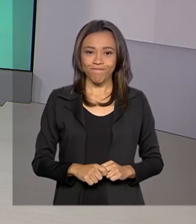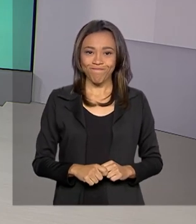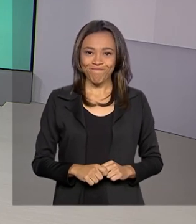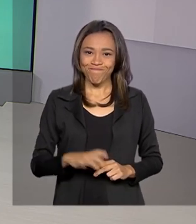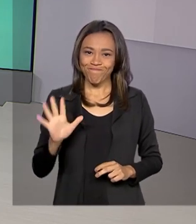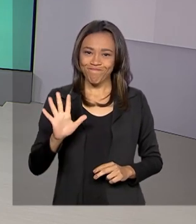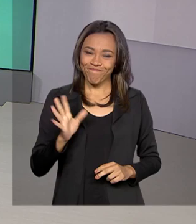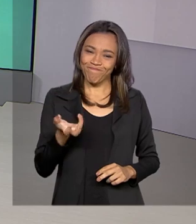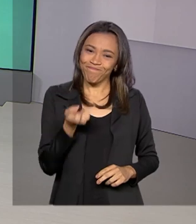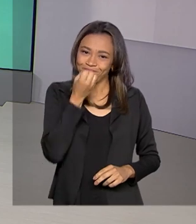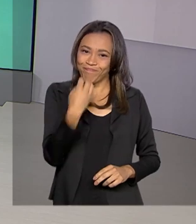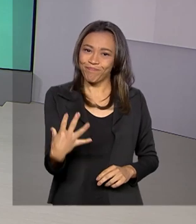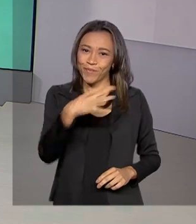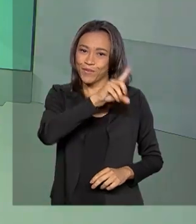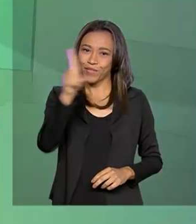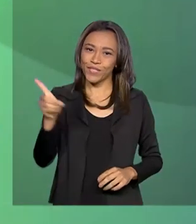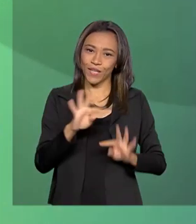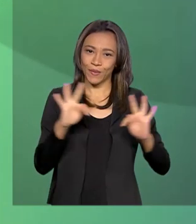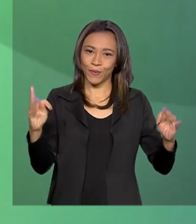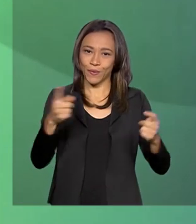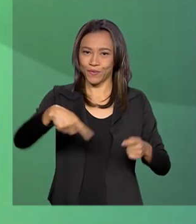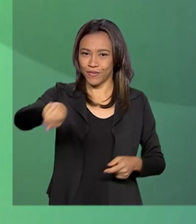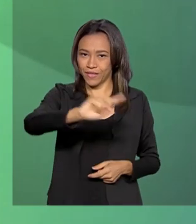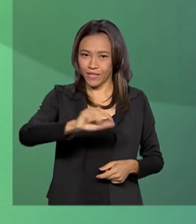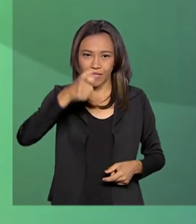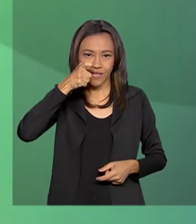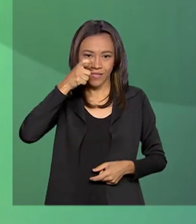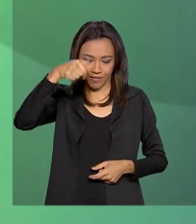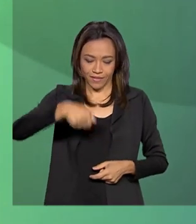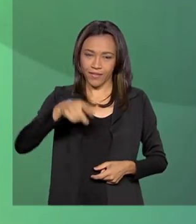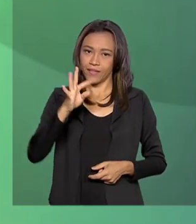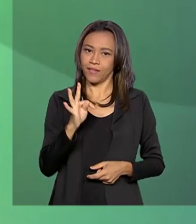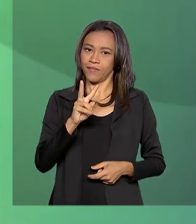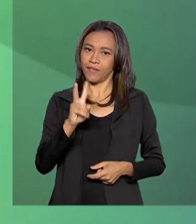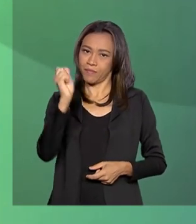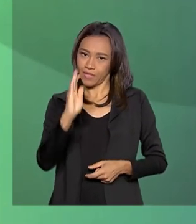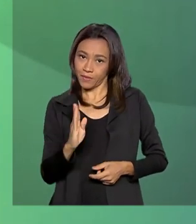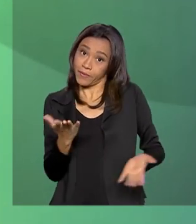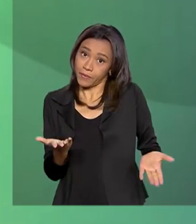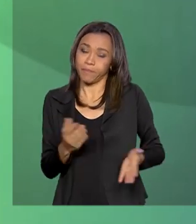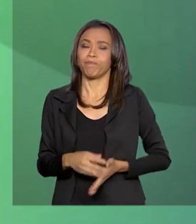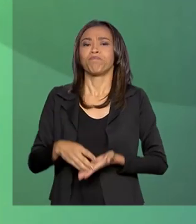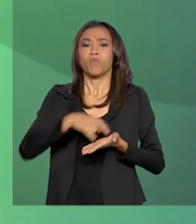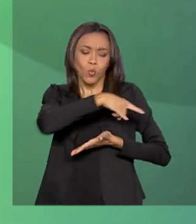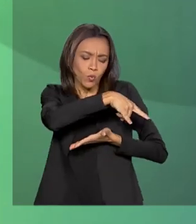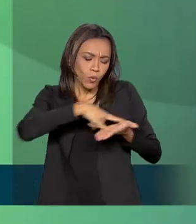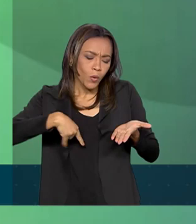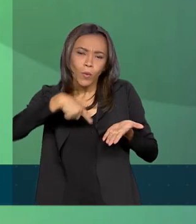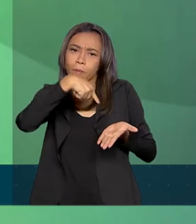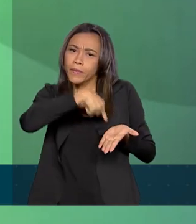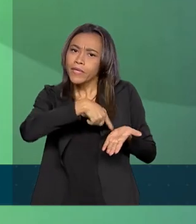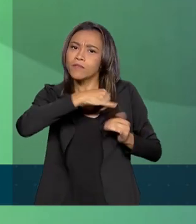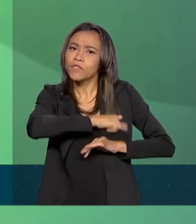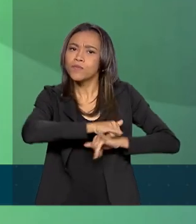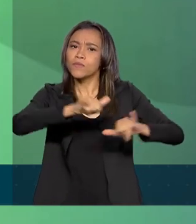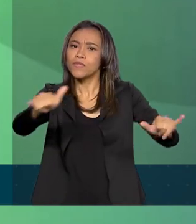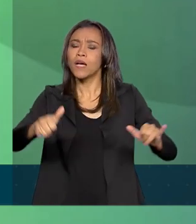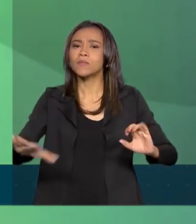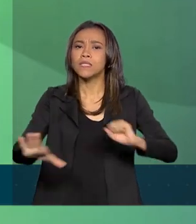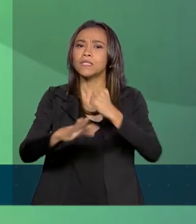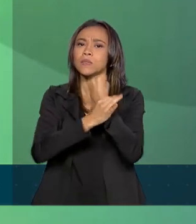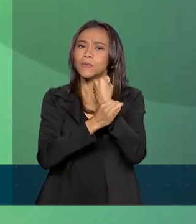Olá, Renata, bom dia. Bom dia a todos que nos acompanham aqui na TV Brasil. Pois é, uma portaria da Secretaria Nacional de Segurança Pública,